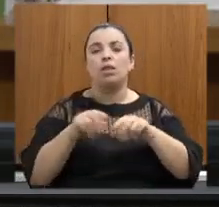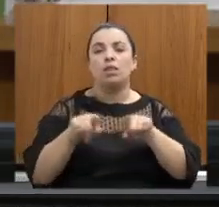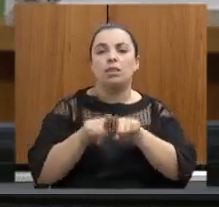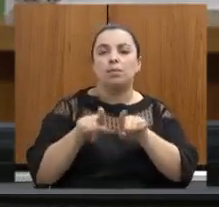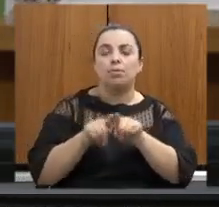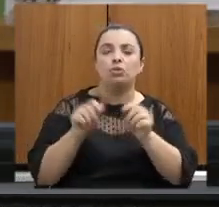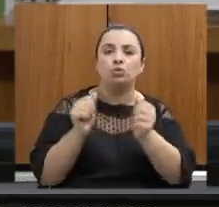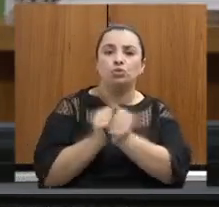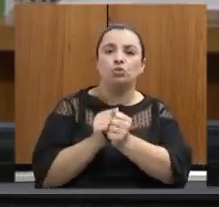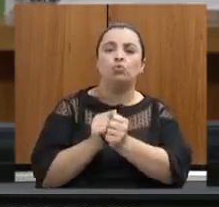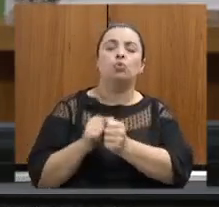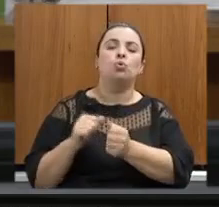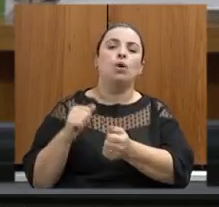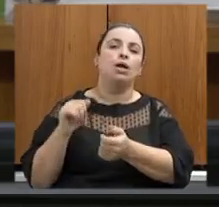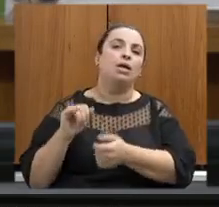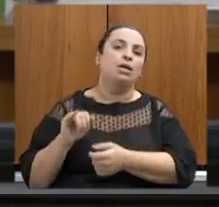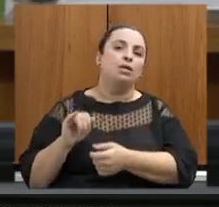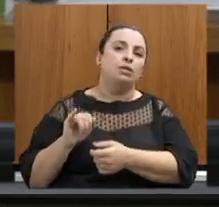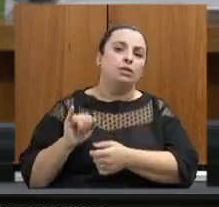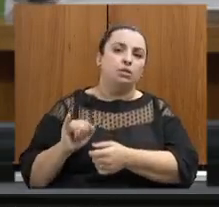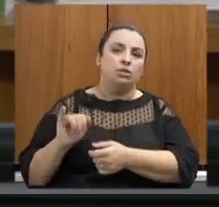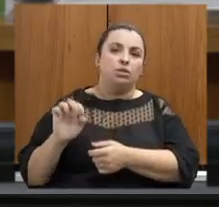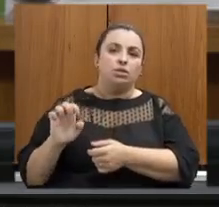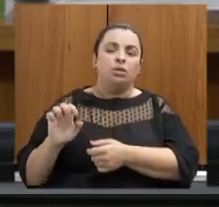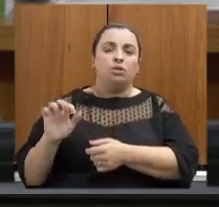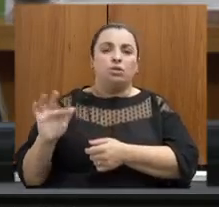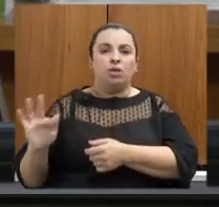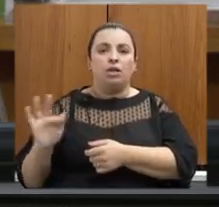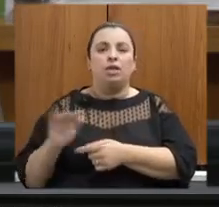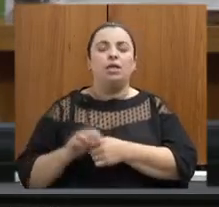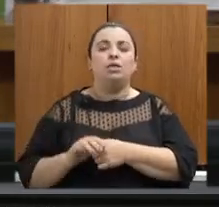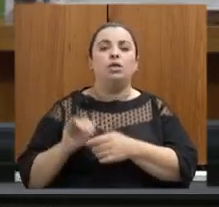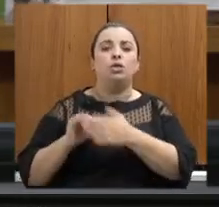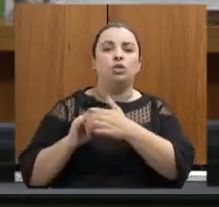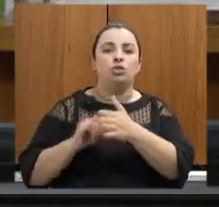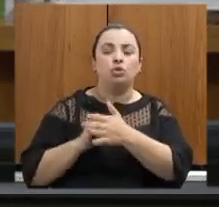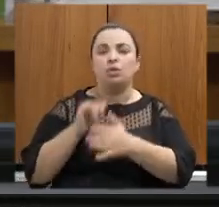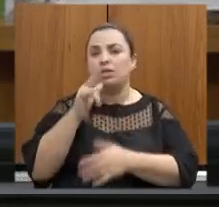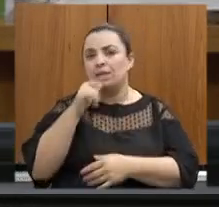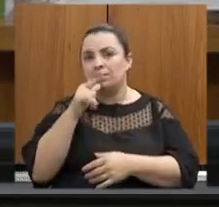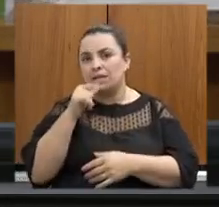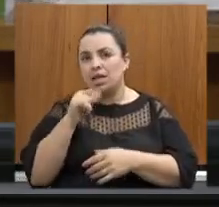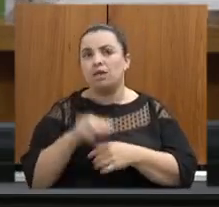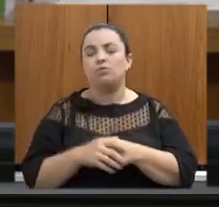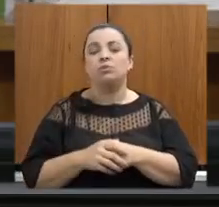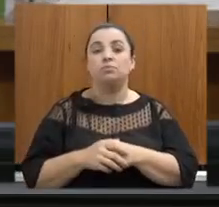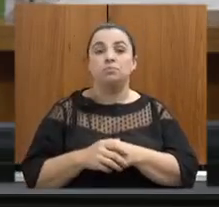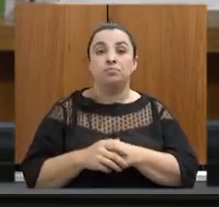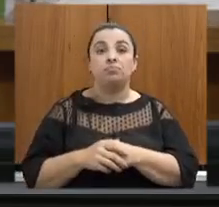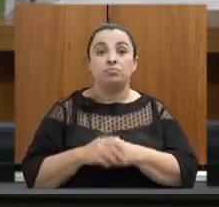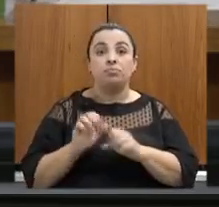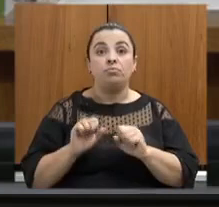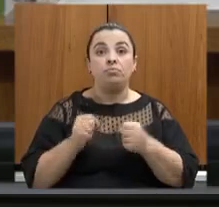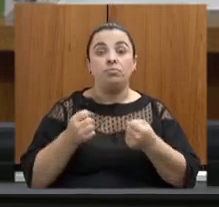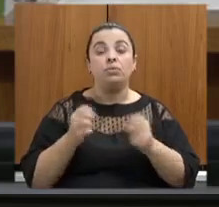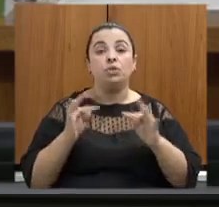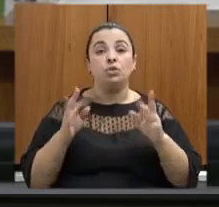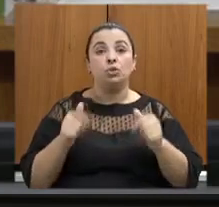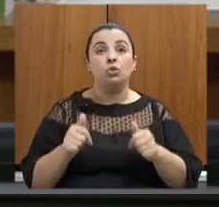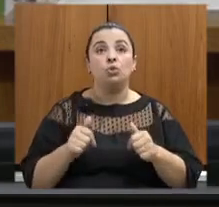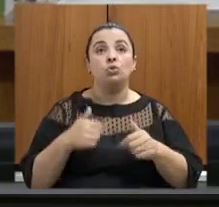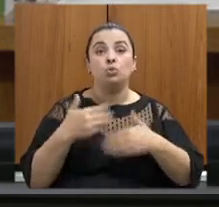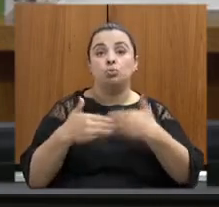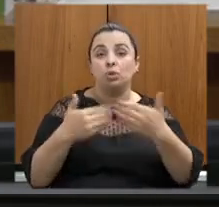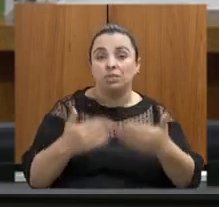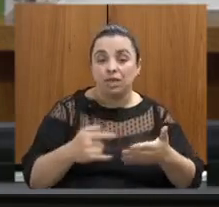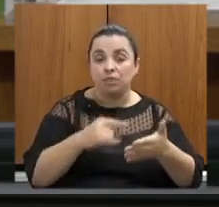fundação estadual do meio ambiente do instituto mineiro de gestão das águas reforçar que todos os processos de licenciamento